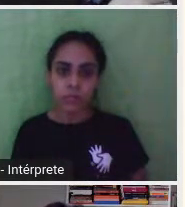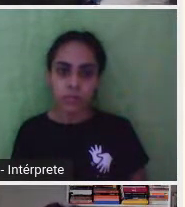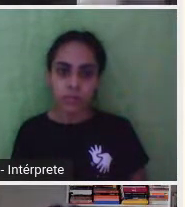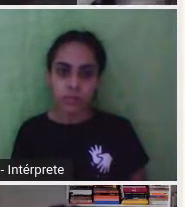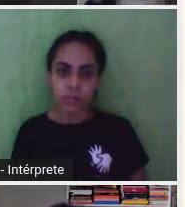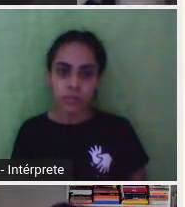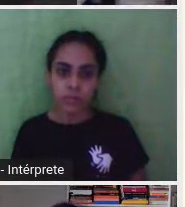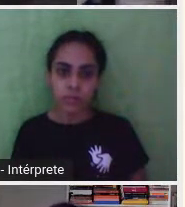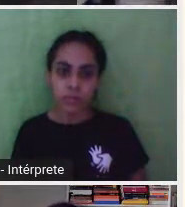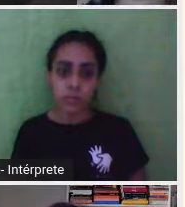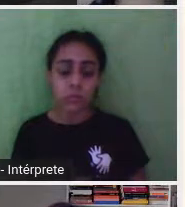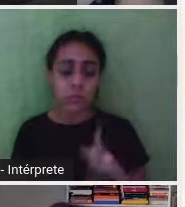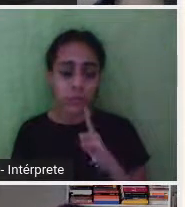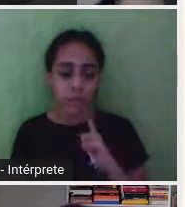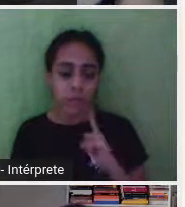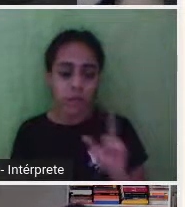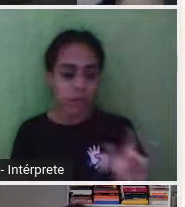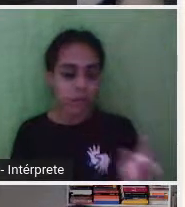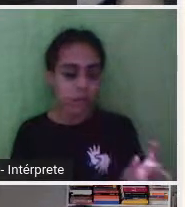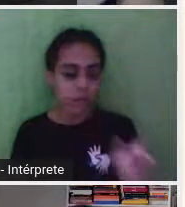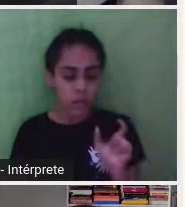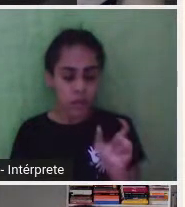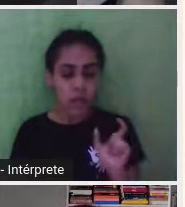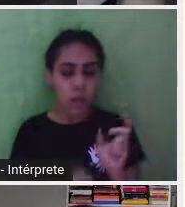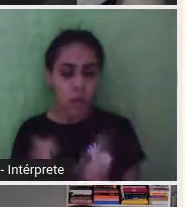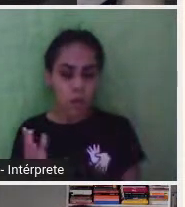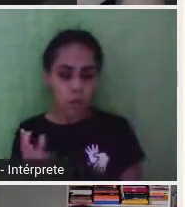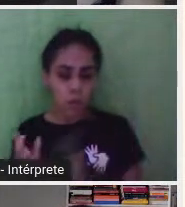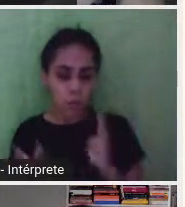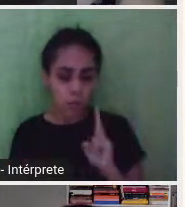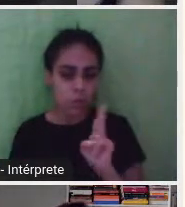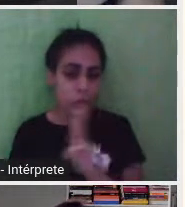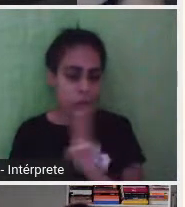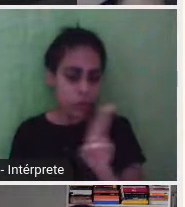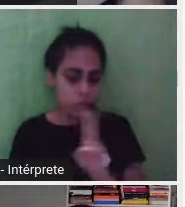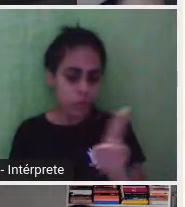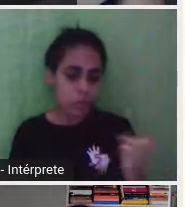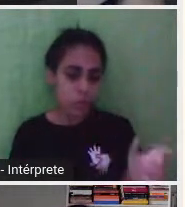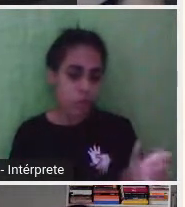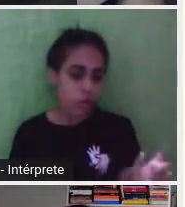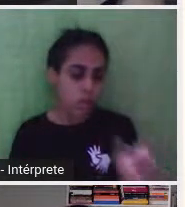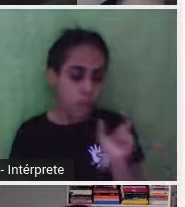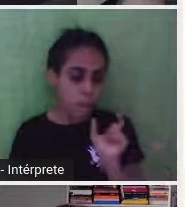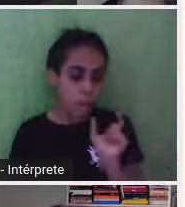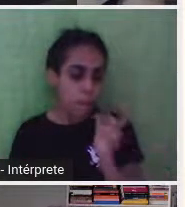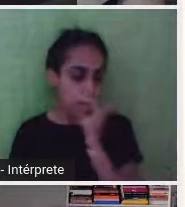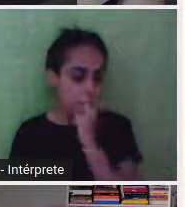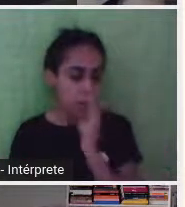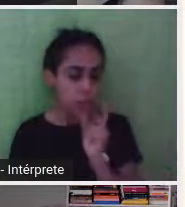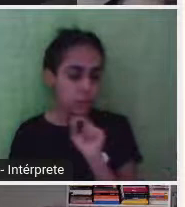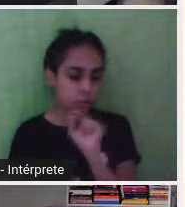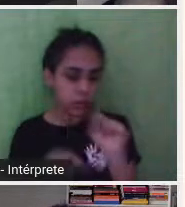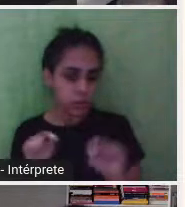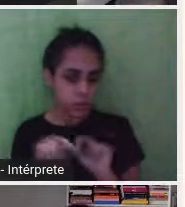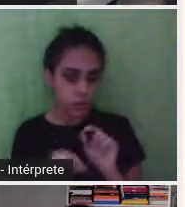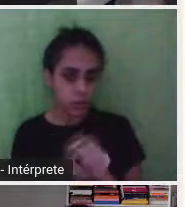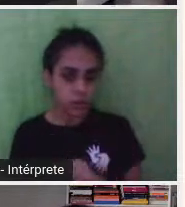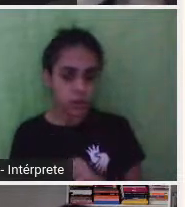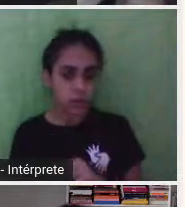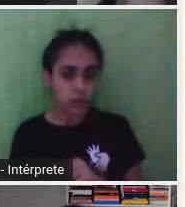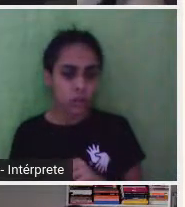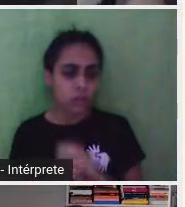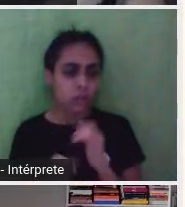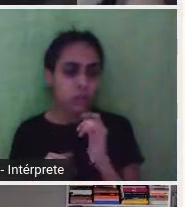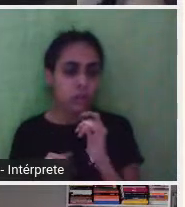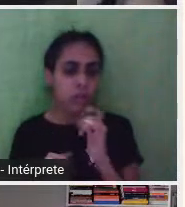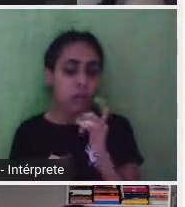tem um termo que a Helena Ferrante usa, né? Que aparece, ele é um neologismo do italiano, eu não falo